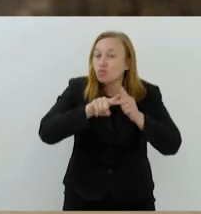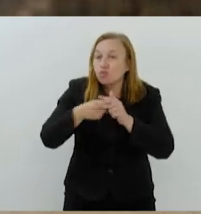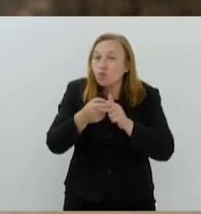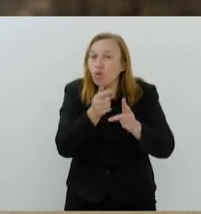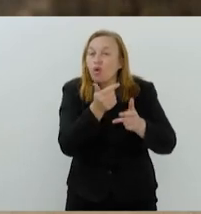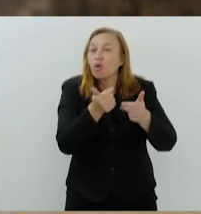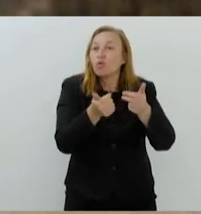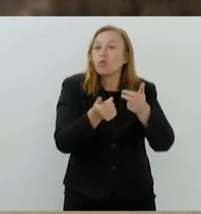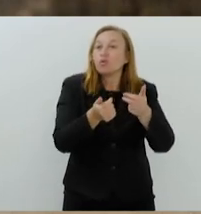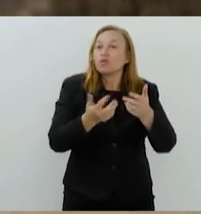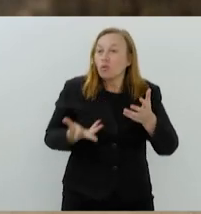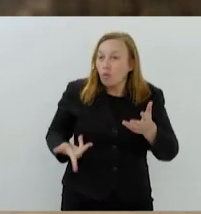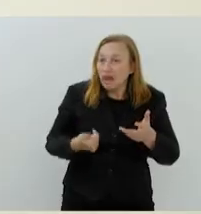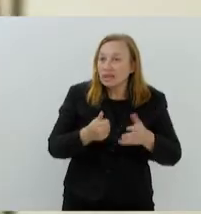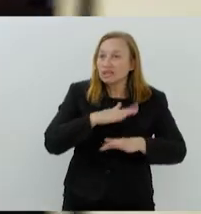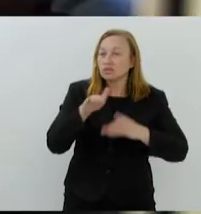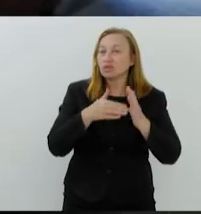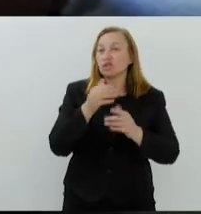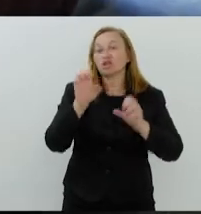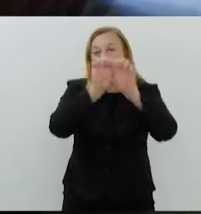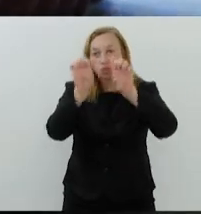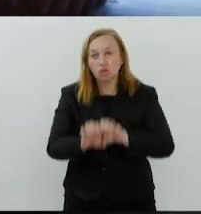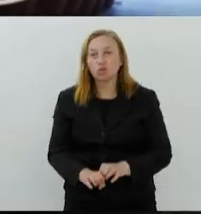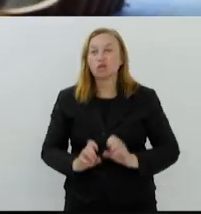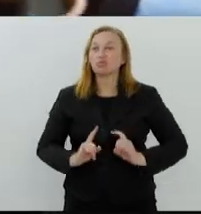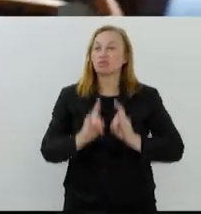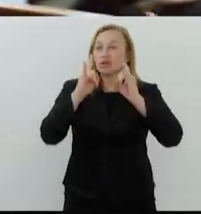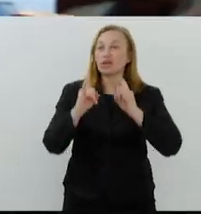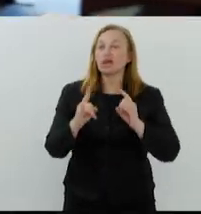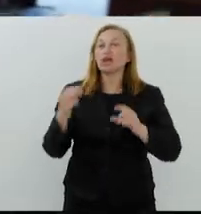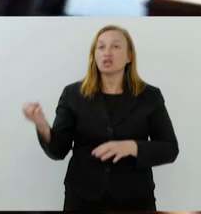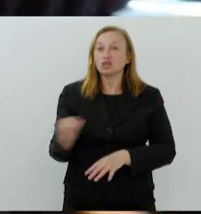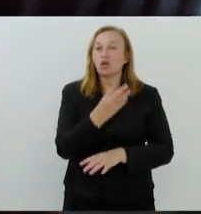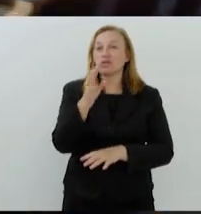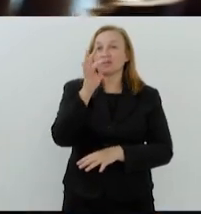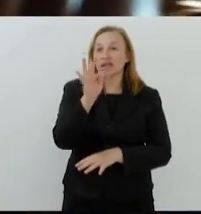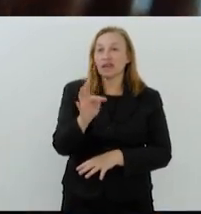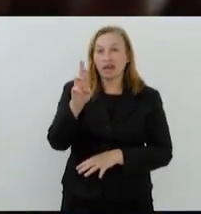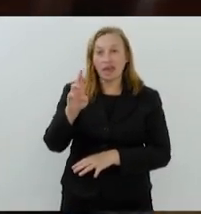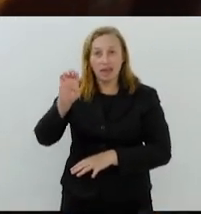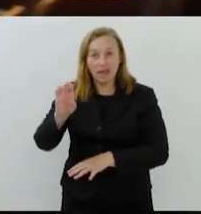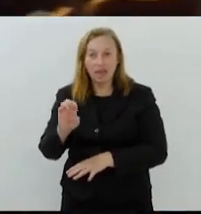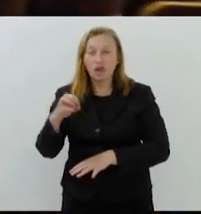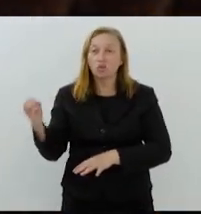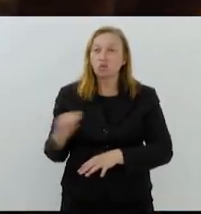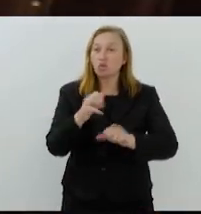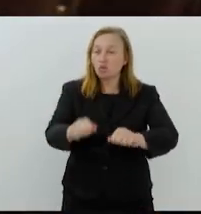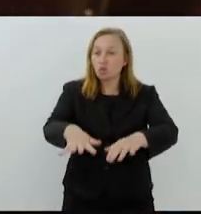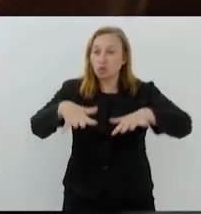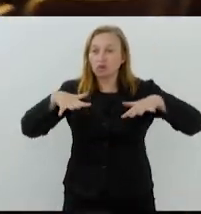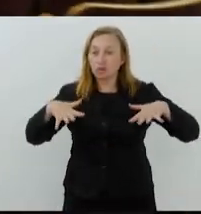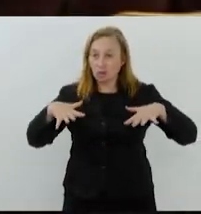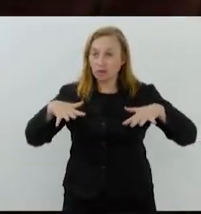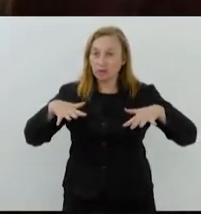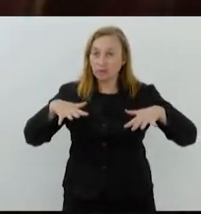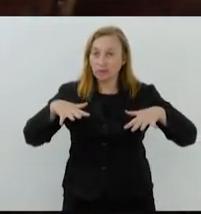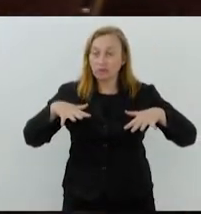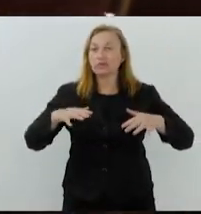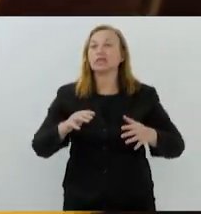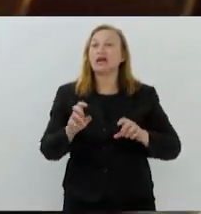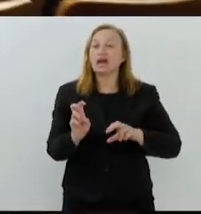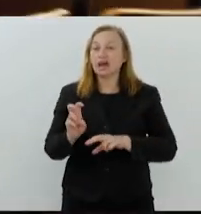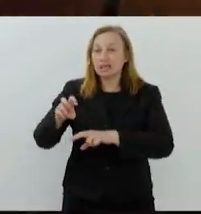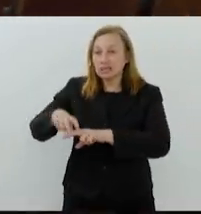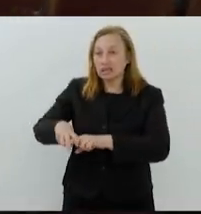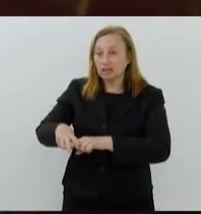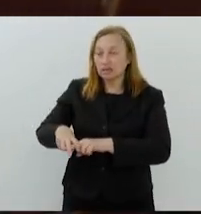de toda a estrutura do prédio. A nova sede do TRE também abriga um novo plenário, com auditório e assentos